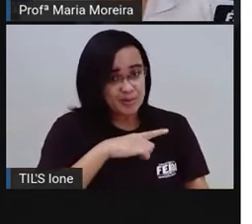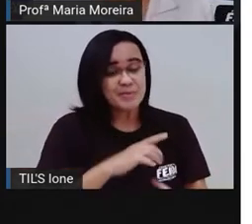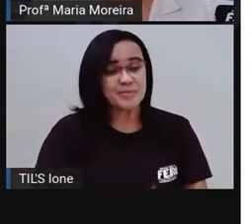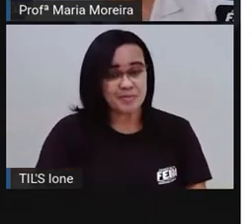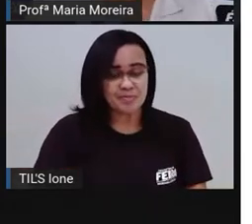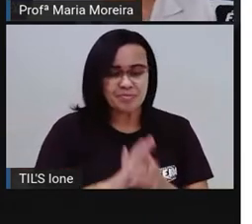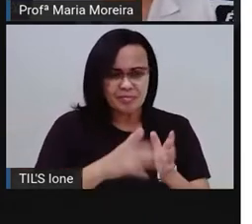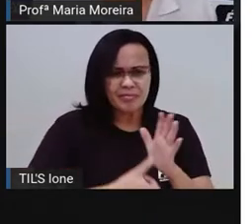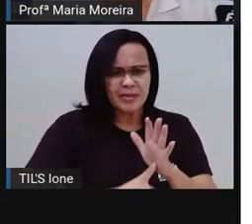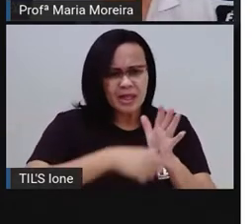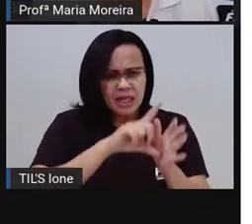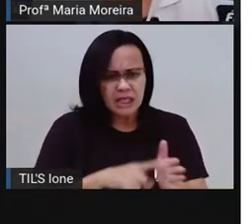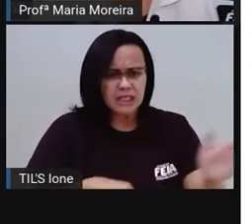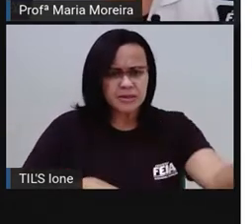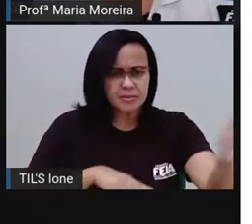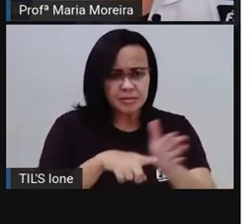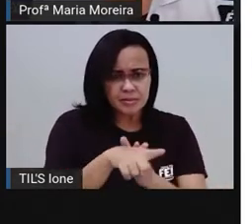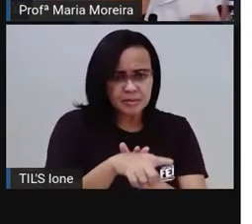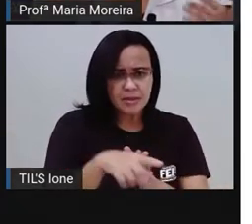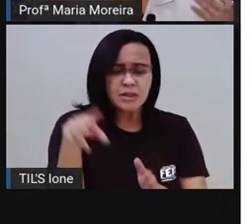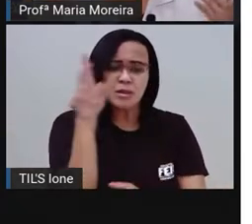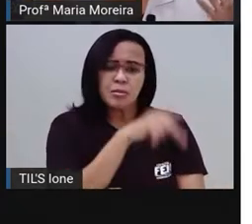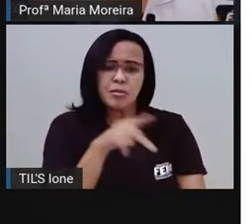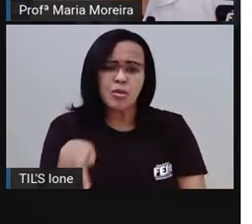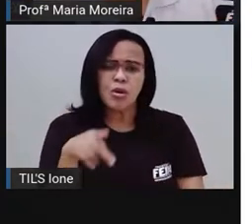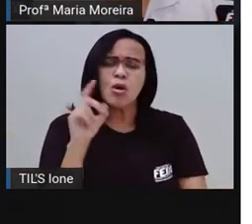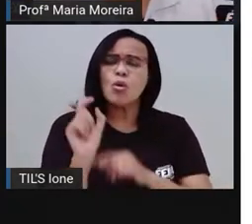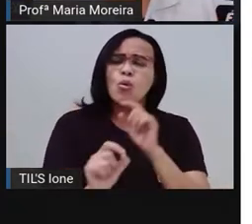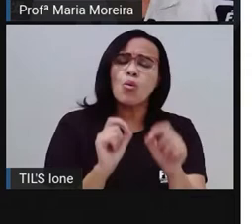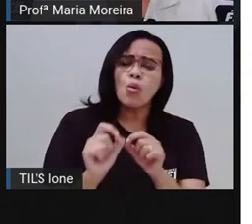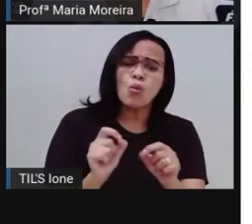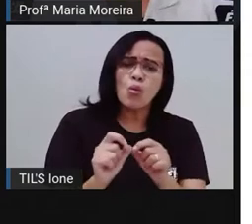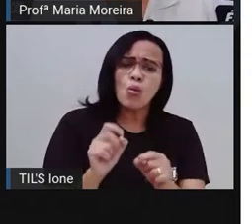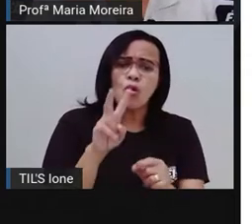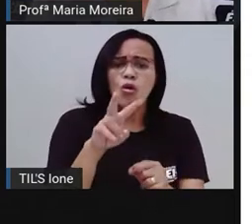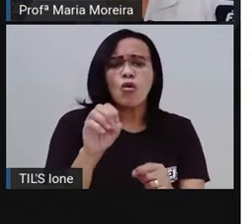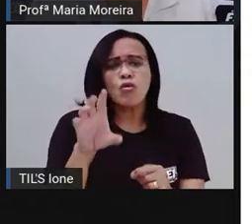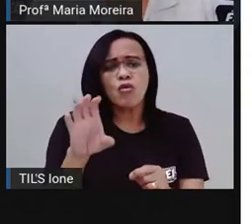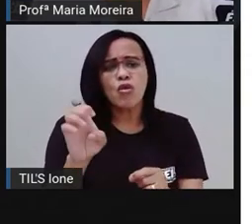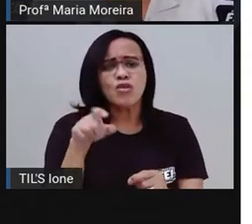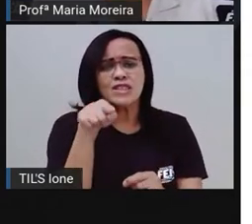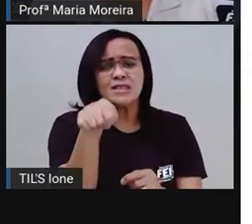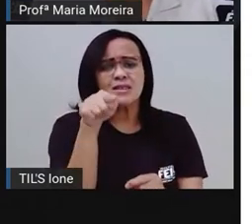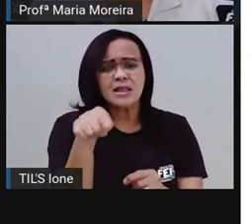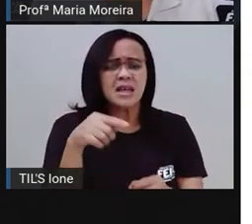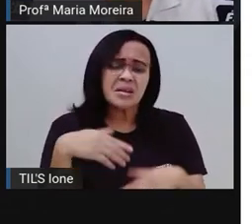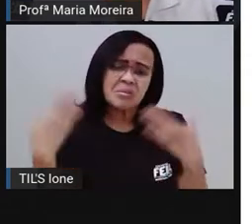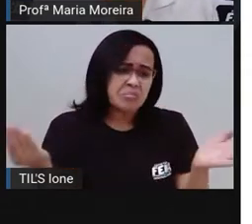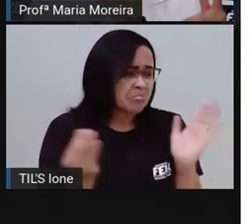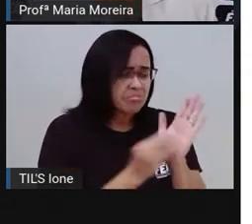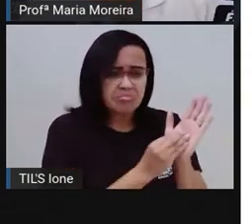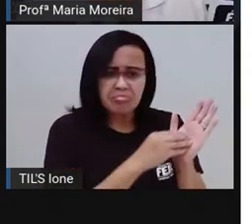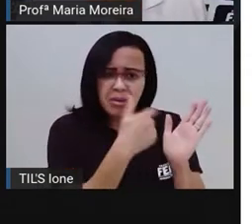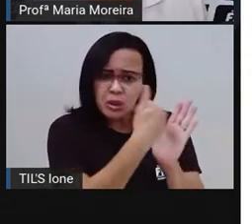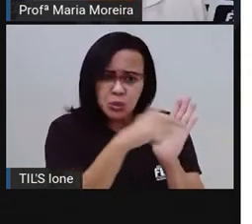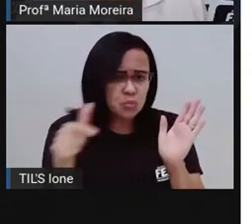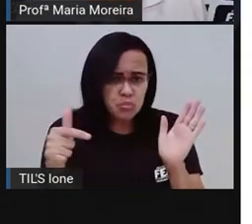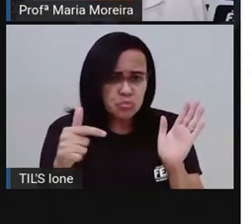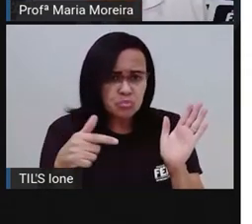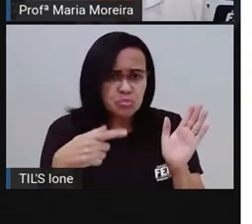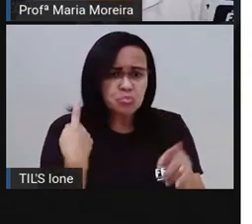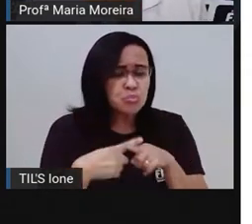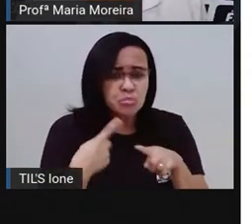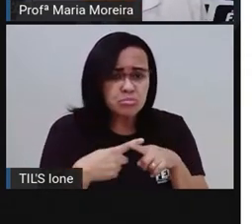vocês me perguntem, né? A Pró, e o você? Né? Por que que o você não tá aqui? Se a gente fala, você